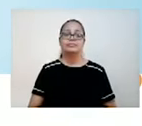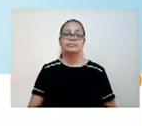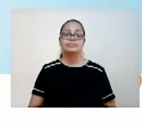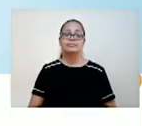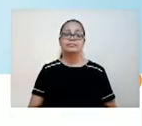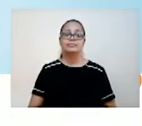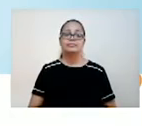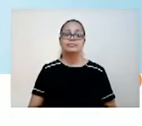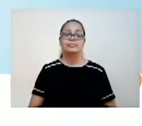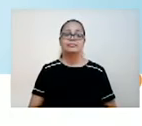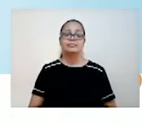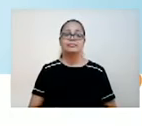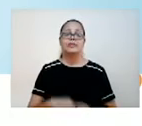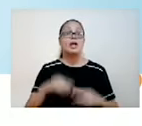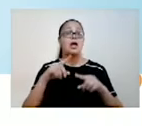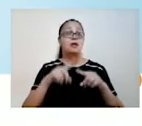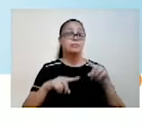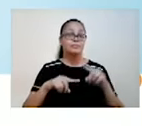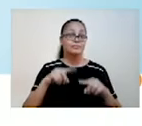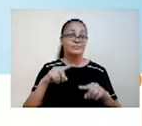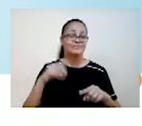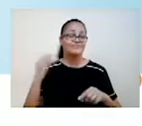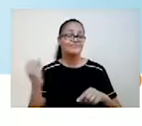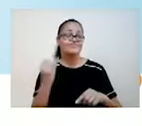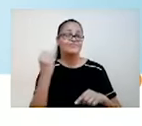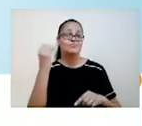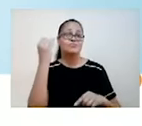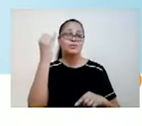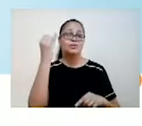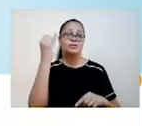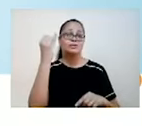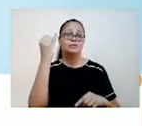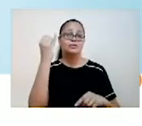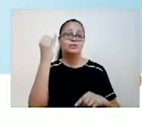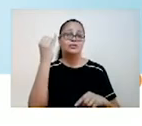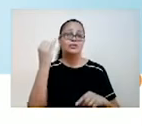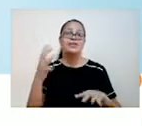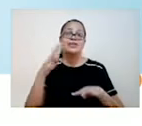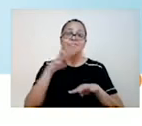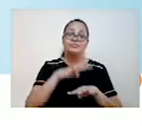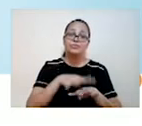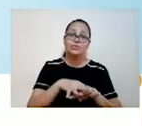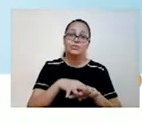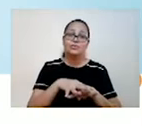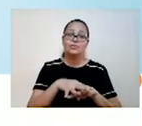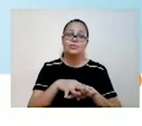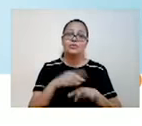incluído em nossa dieta saudável. So, repeat it with me. me. Water.